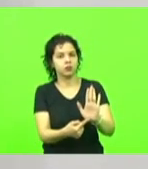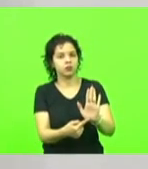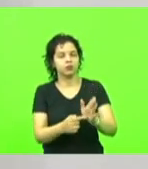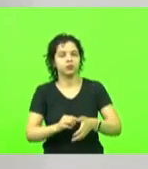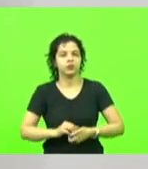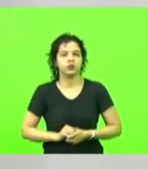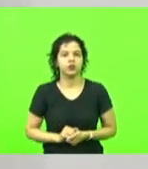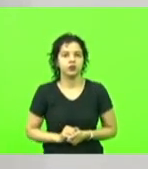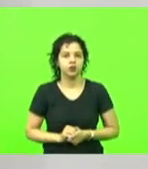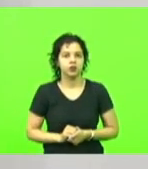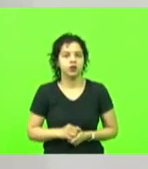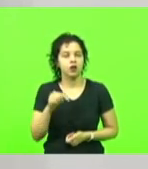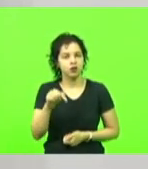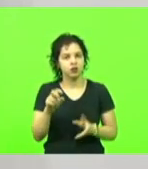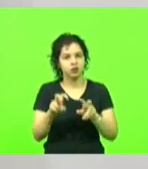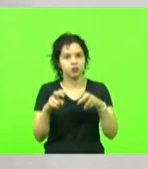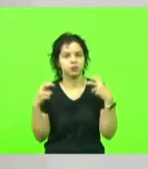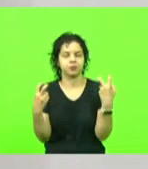que está aqui na casa.